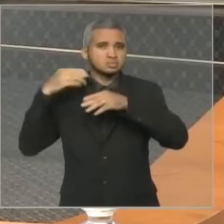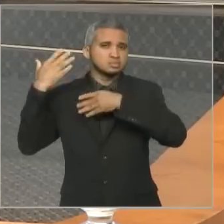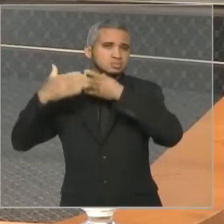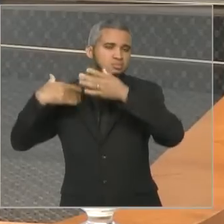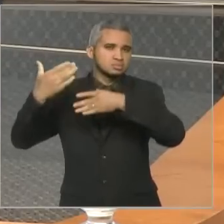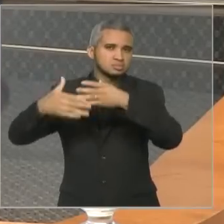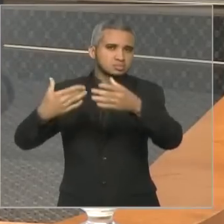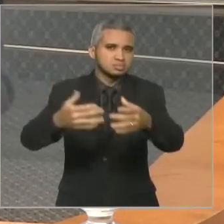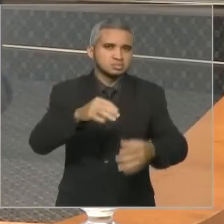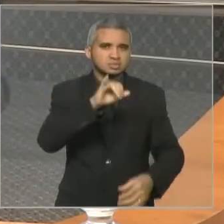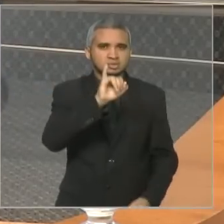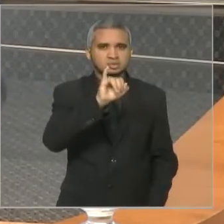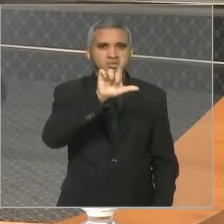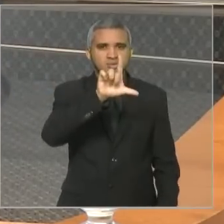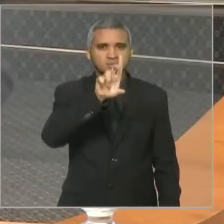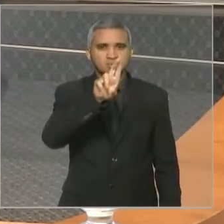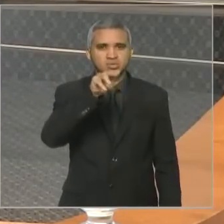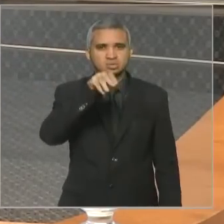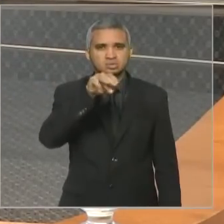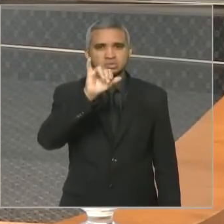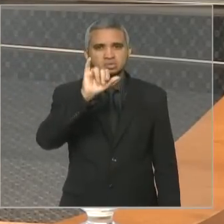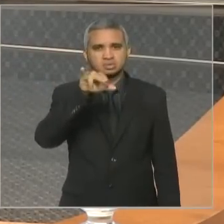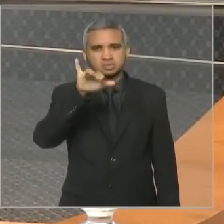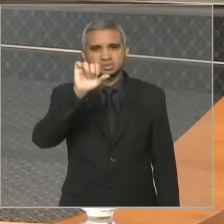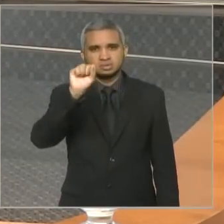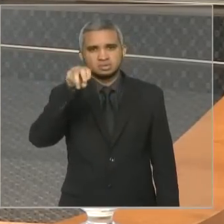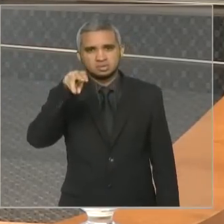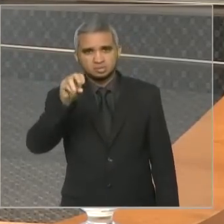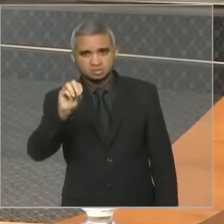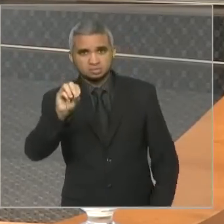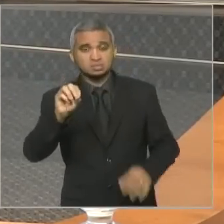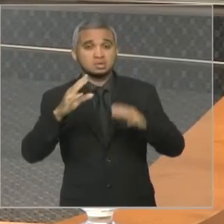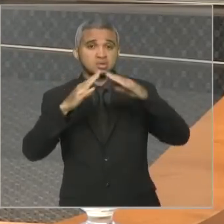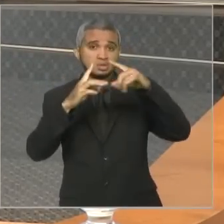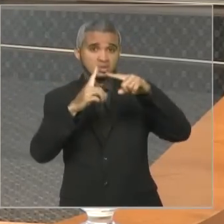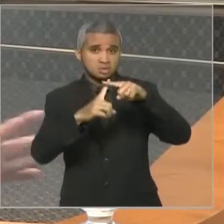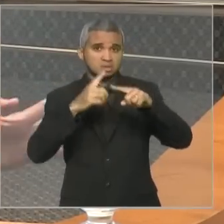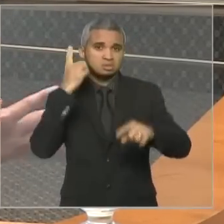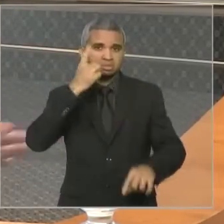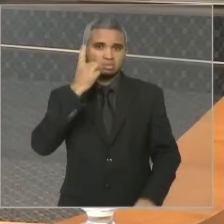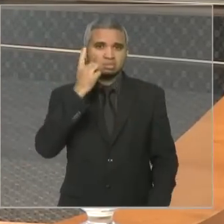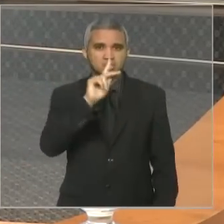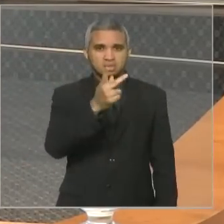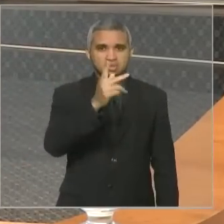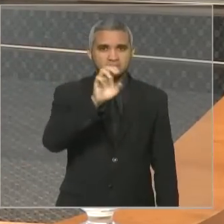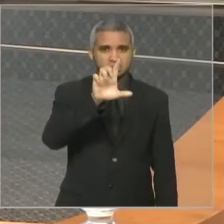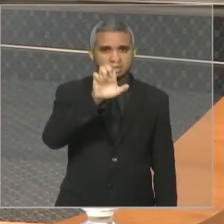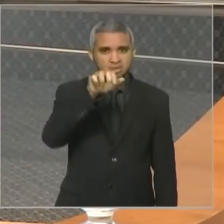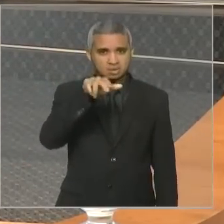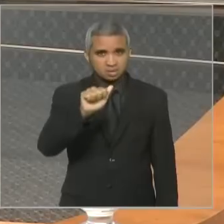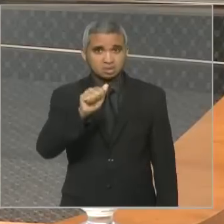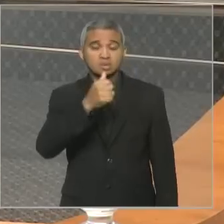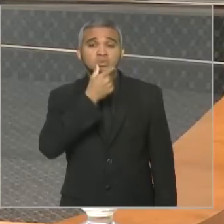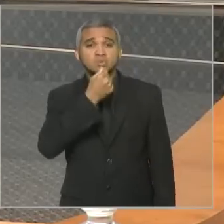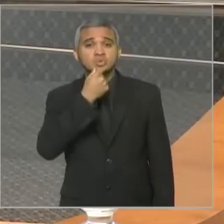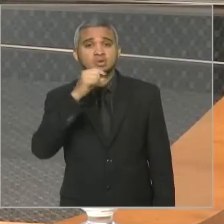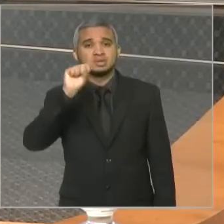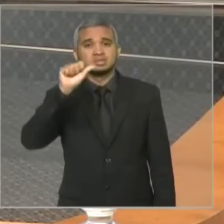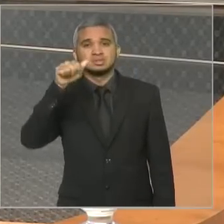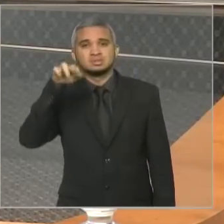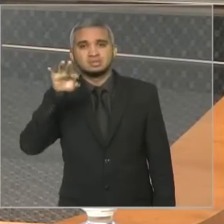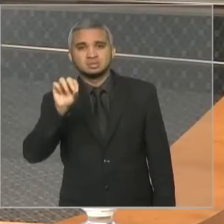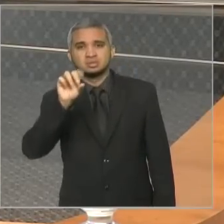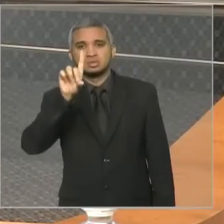fizeram com que o povo pensasse. E foi justamente dentro da igreja, deputado Helena, com o Santo Tomás de Aquino, que disse aqui, o